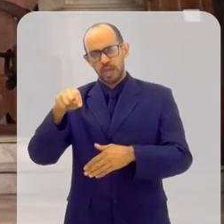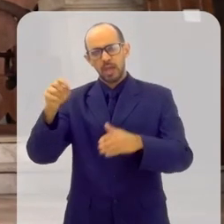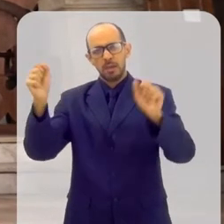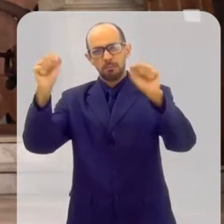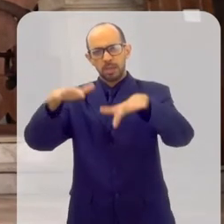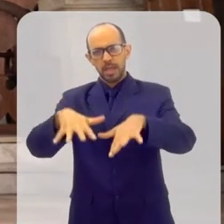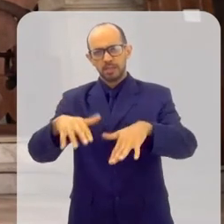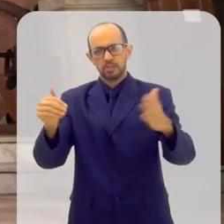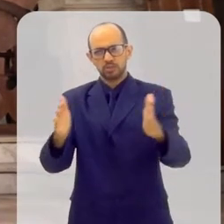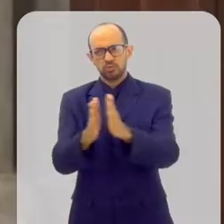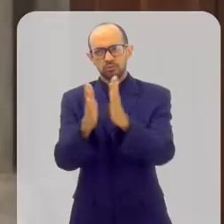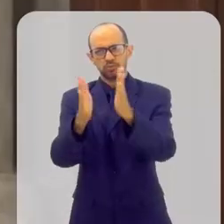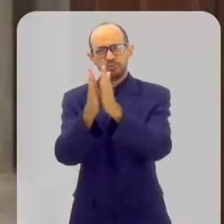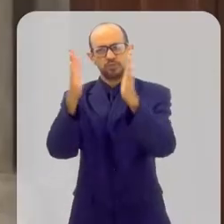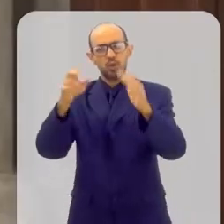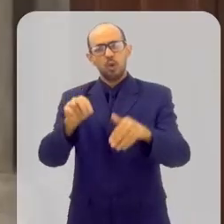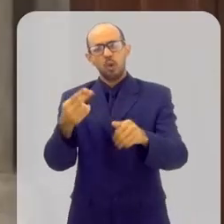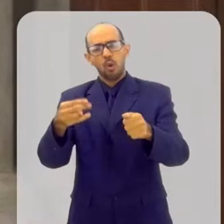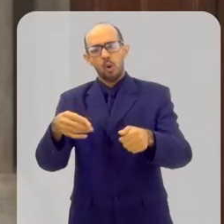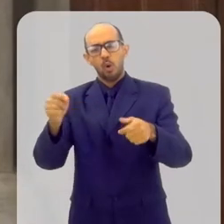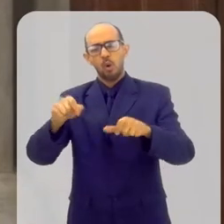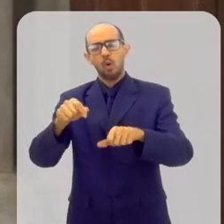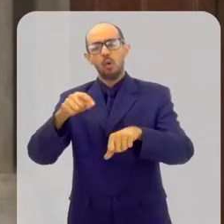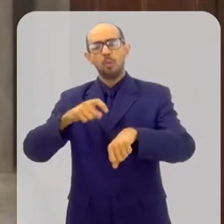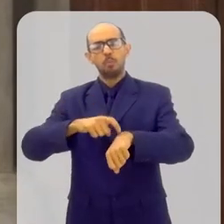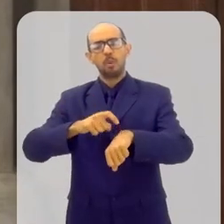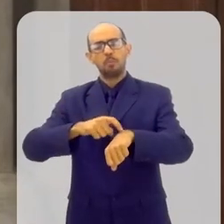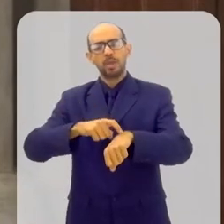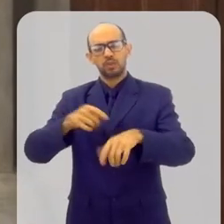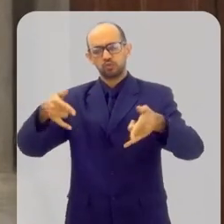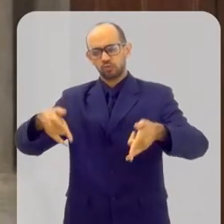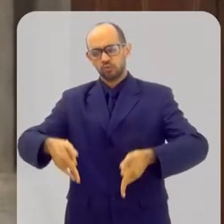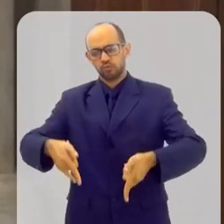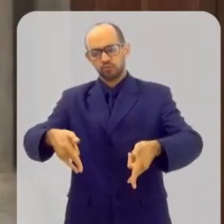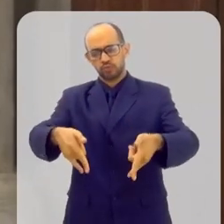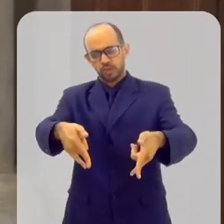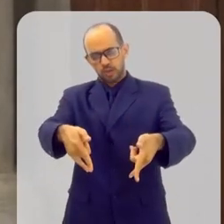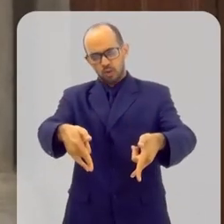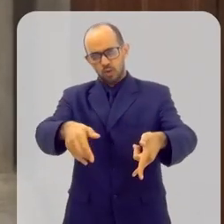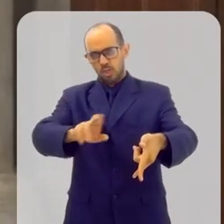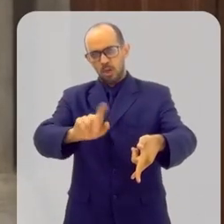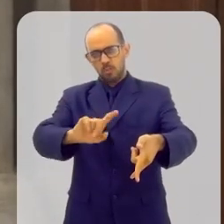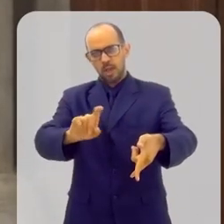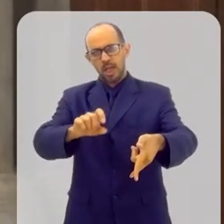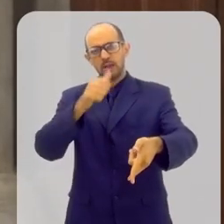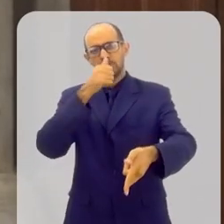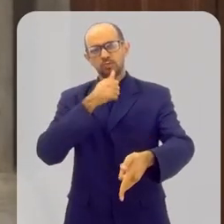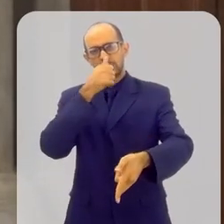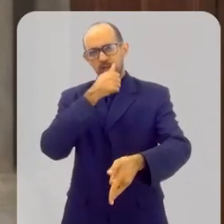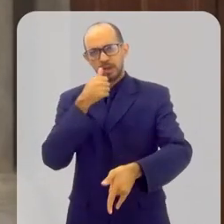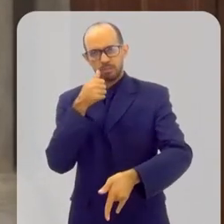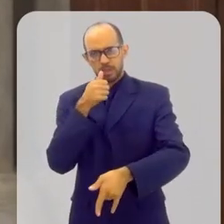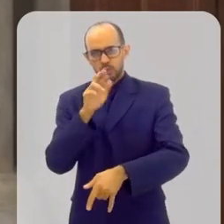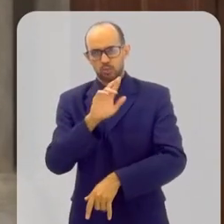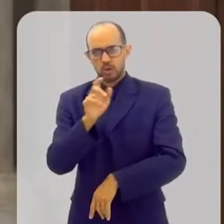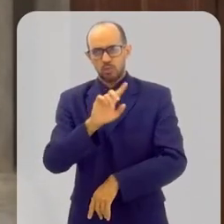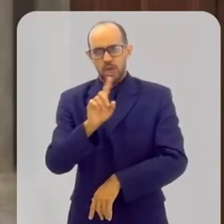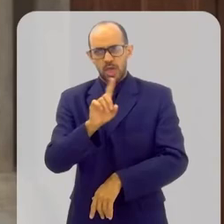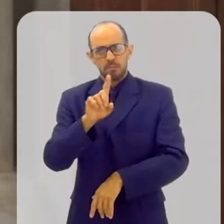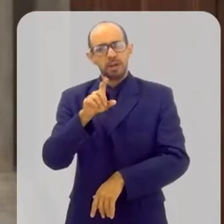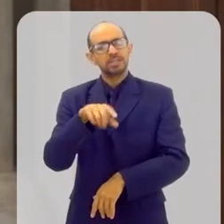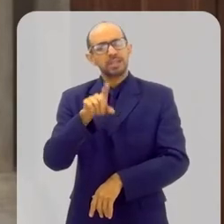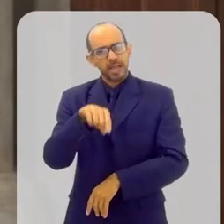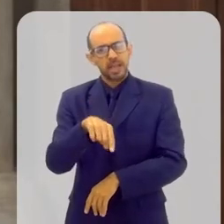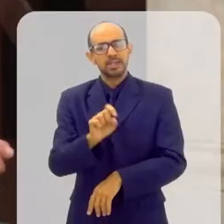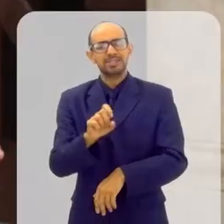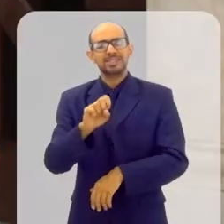formato litúrgico. Por exemplo, os funerais ou exéquias. Eles não são considerados um sacramento, mas como tem toda uma celebração litúrgica, são chamados